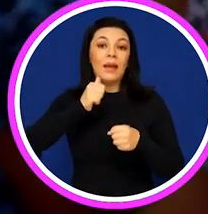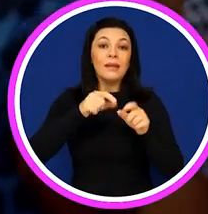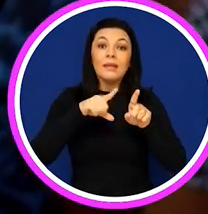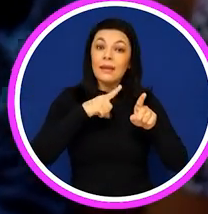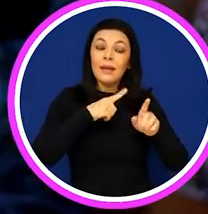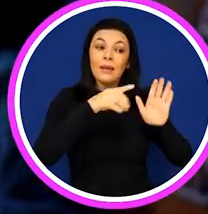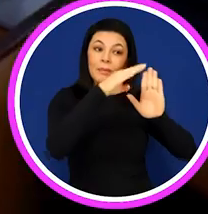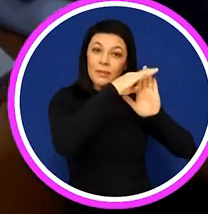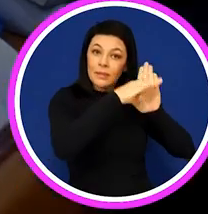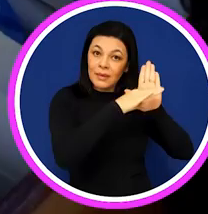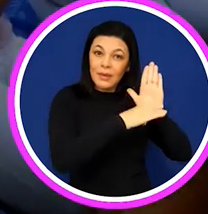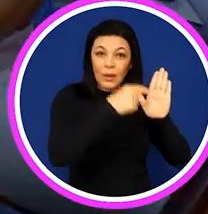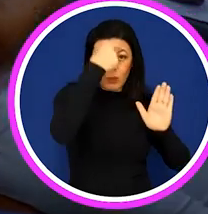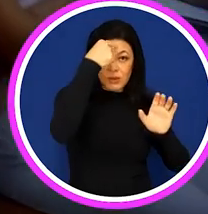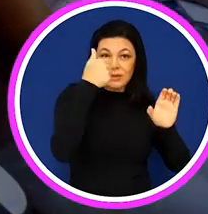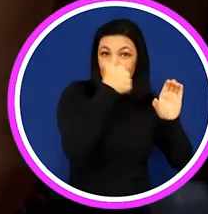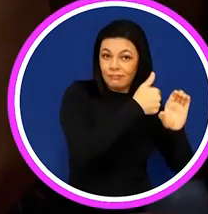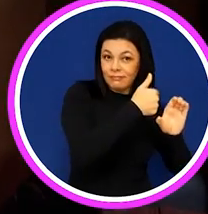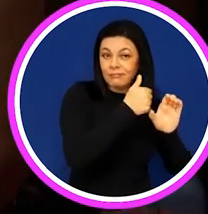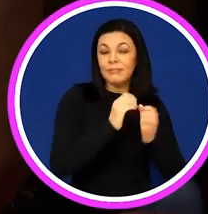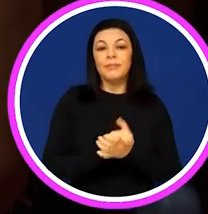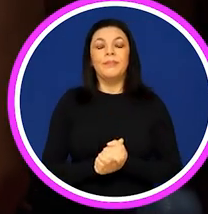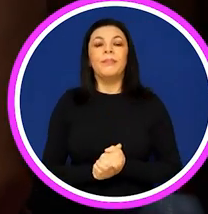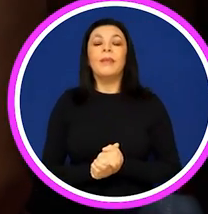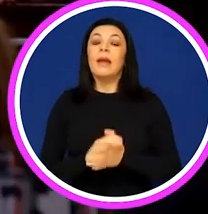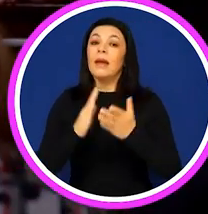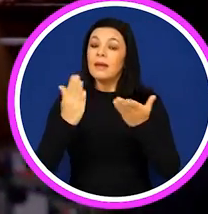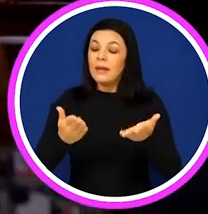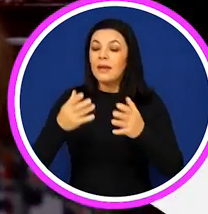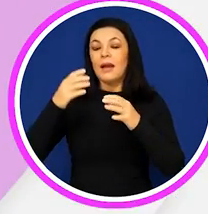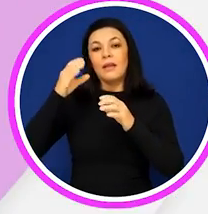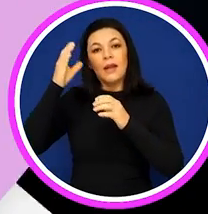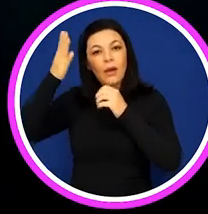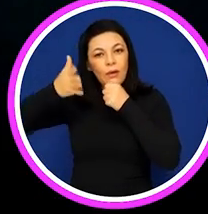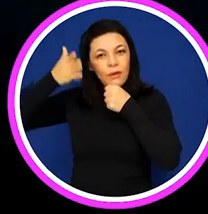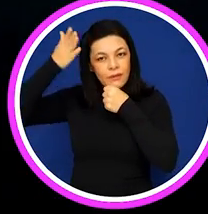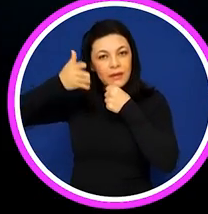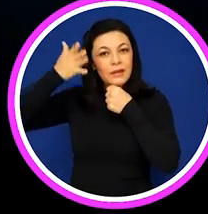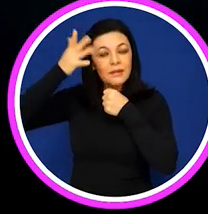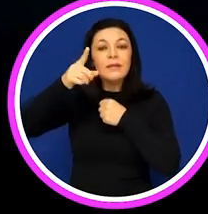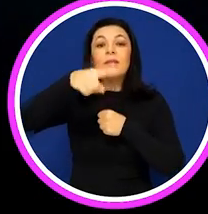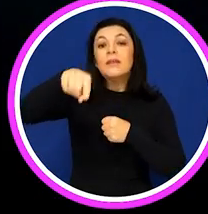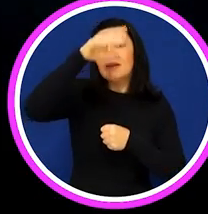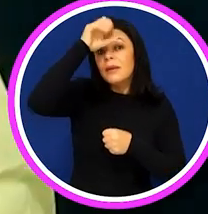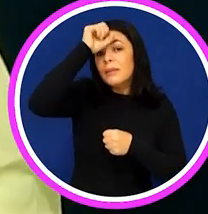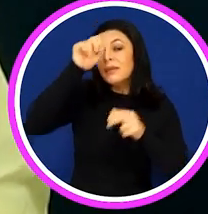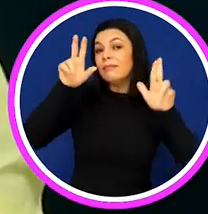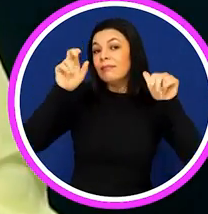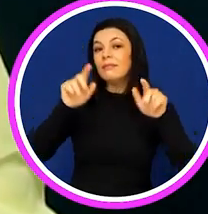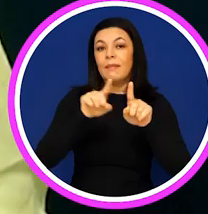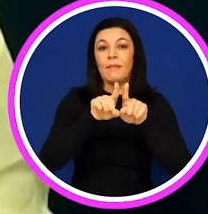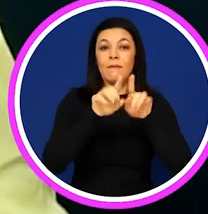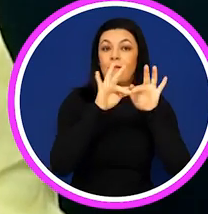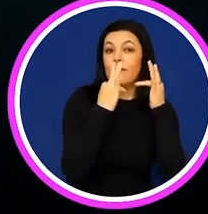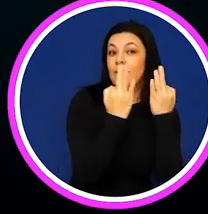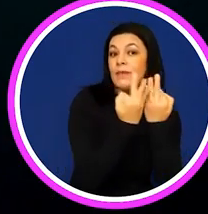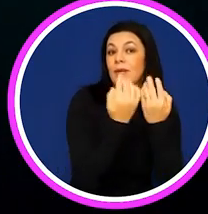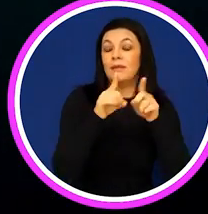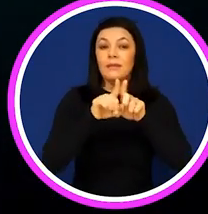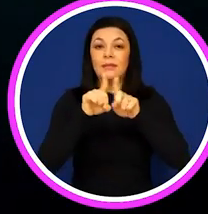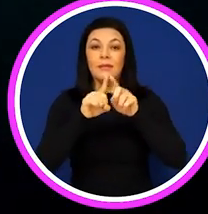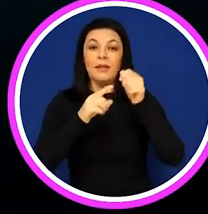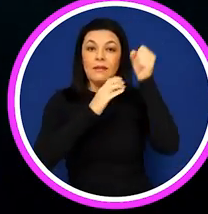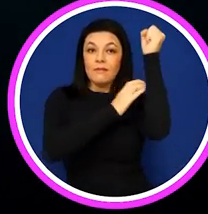Mulheres, paralela à programação da Consciência Cristã 2022. Nesta conferência você vai aprender sobre